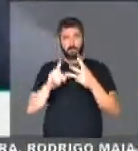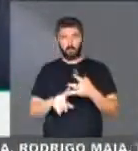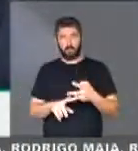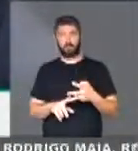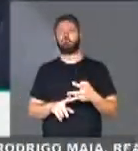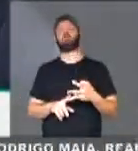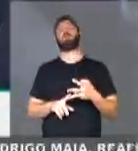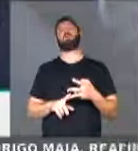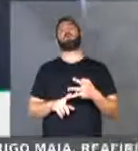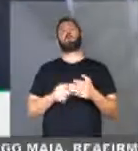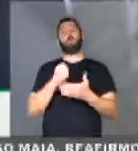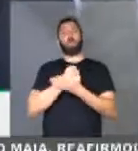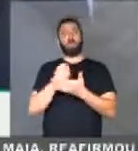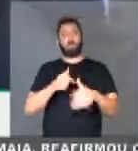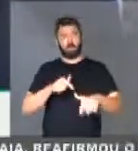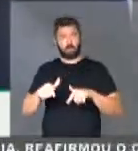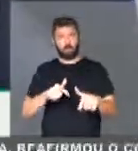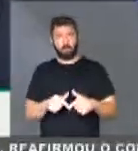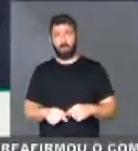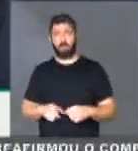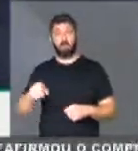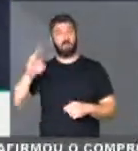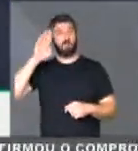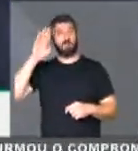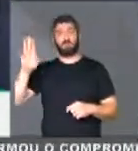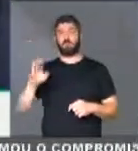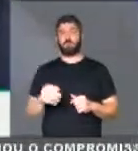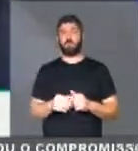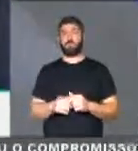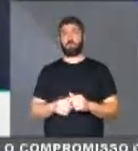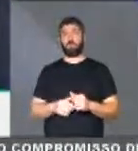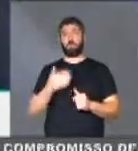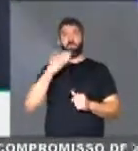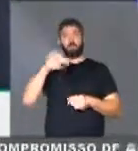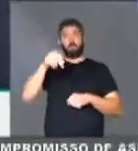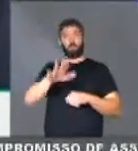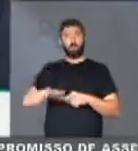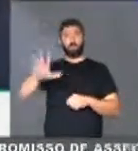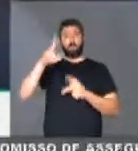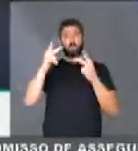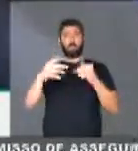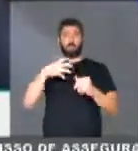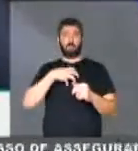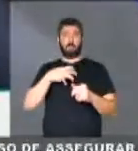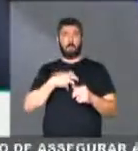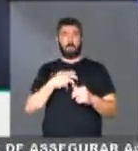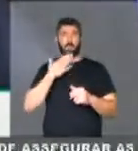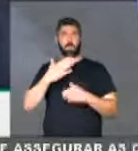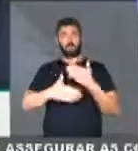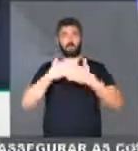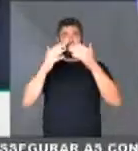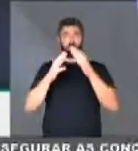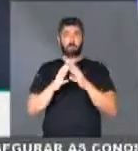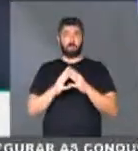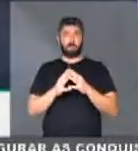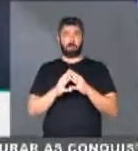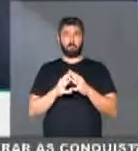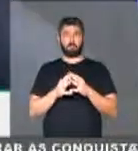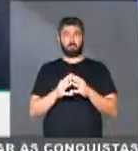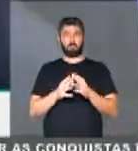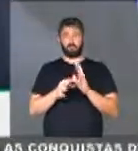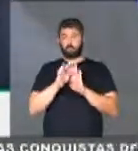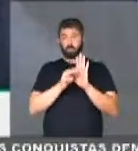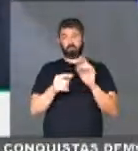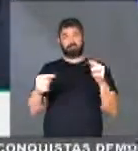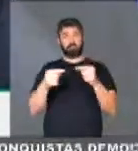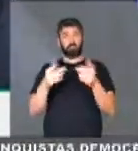gerando empregos e isso é central para o Estado do Nordeste, como a Bahia, para o seu próprio desenvolvimento. Chegamos a um texto